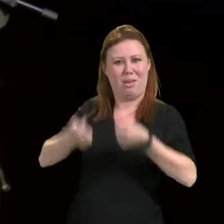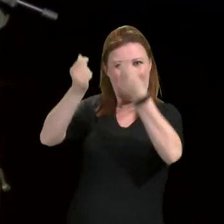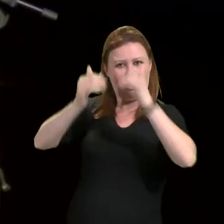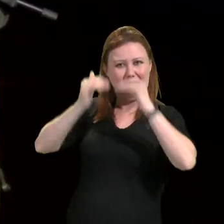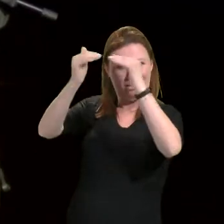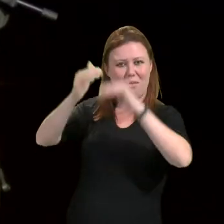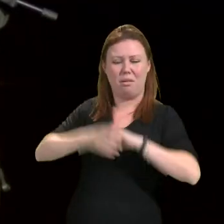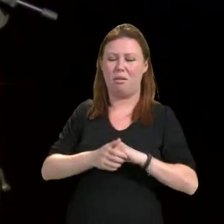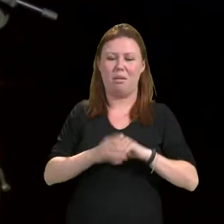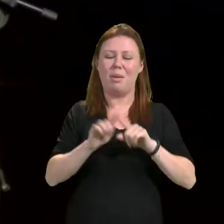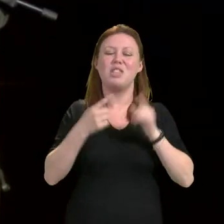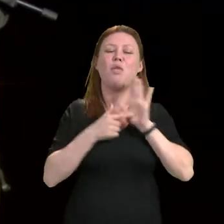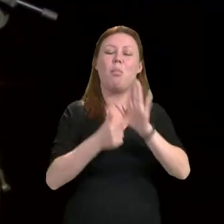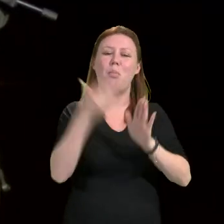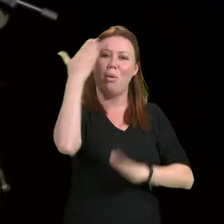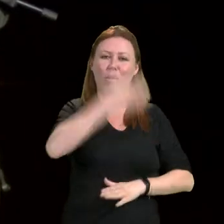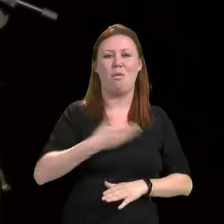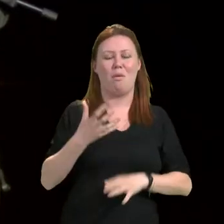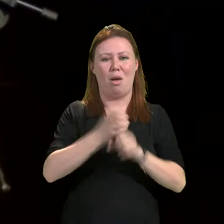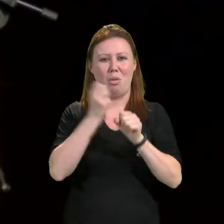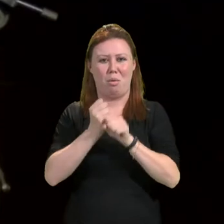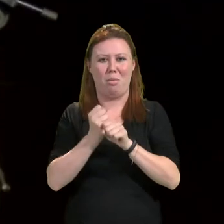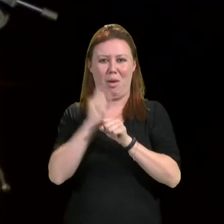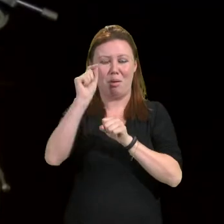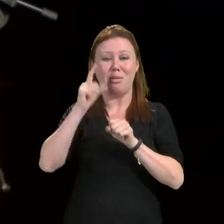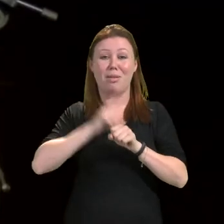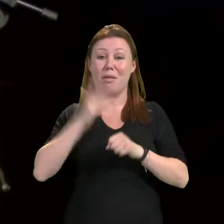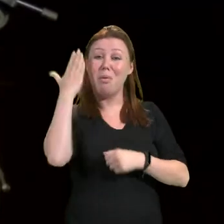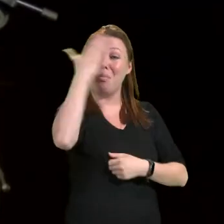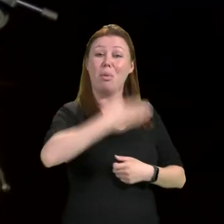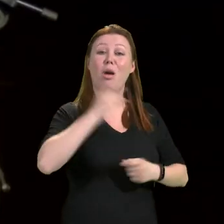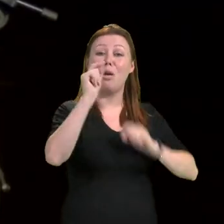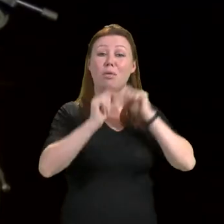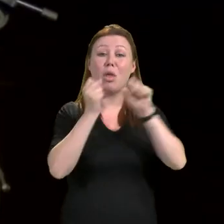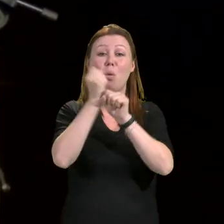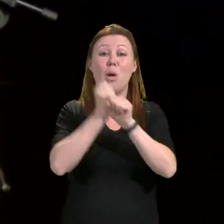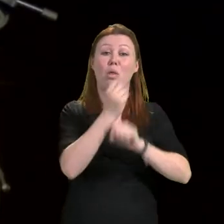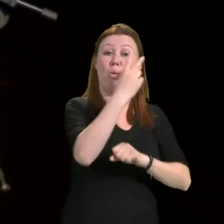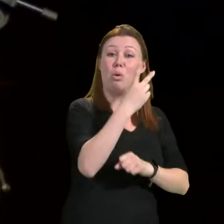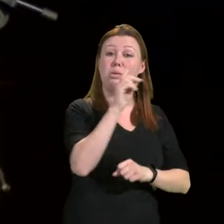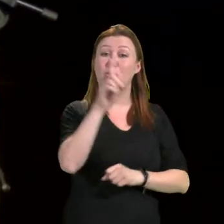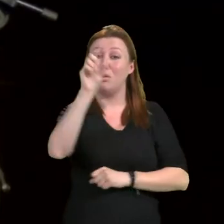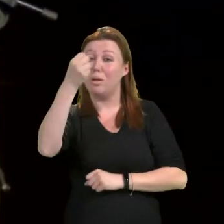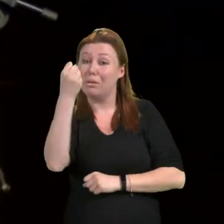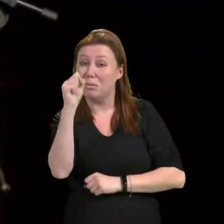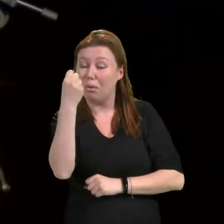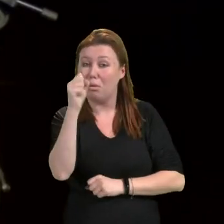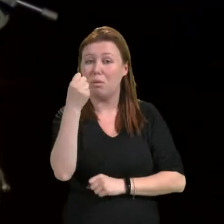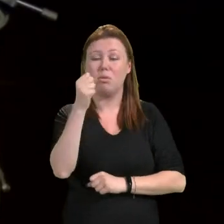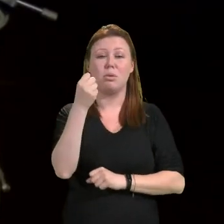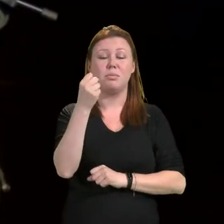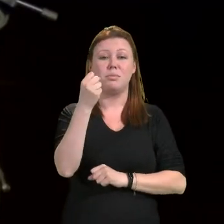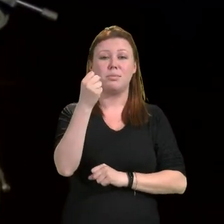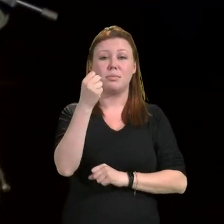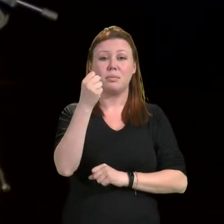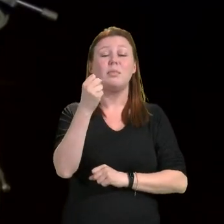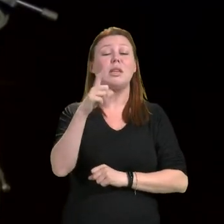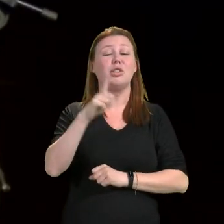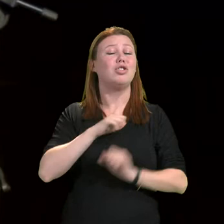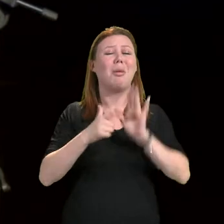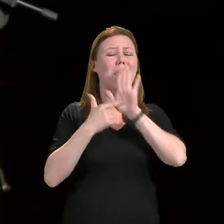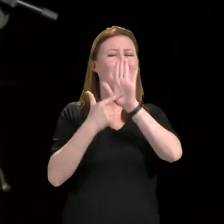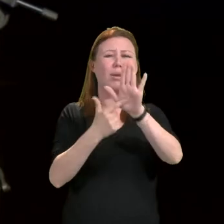feito pela própria Andifes para o ano de 2018, ficou